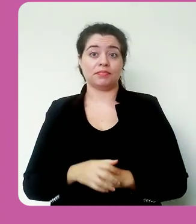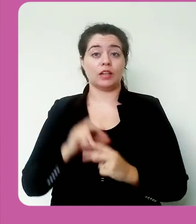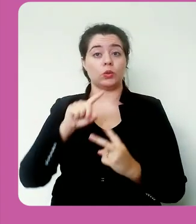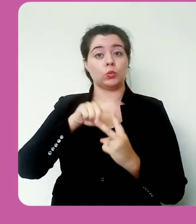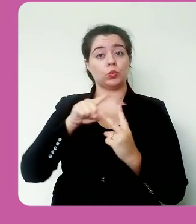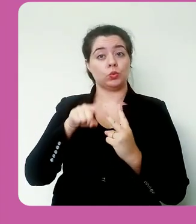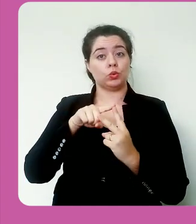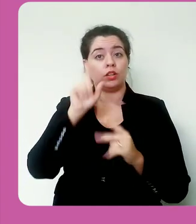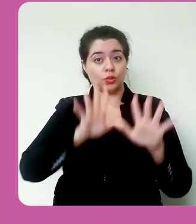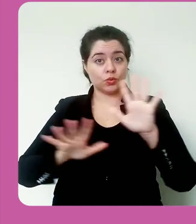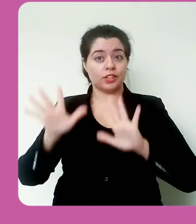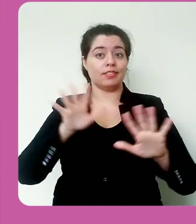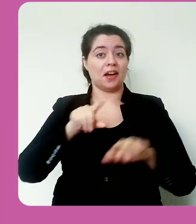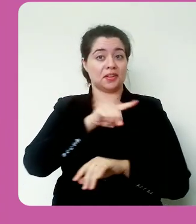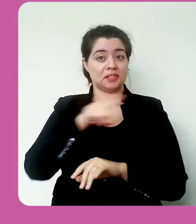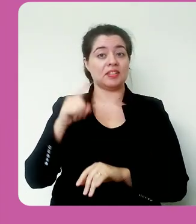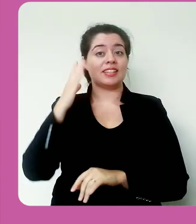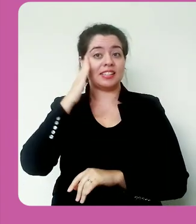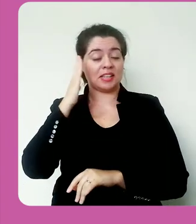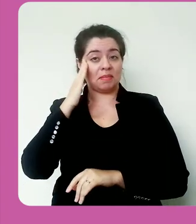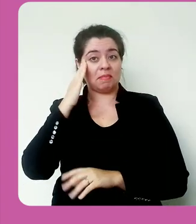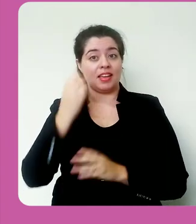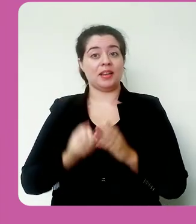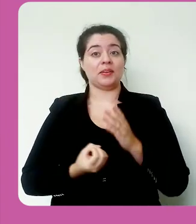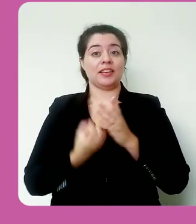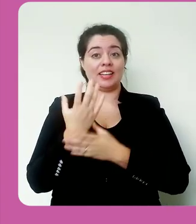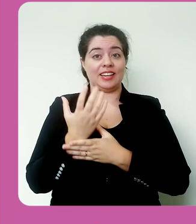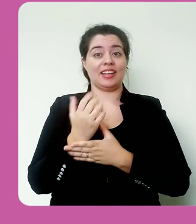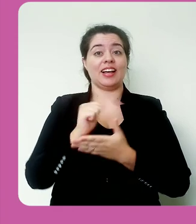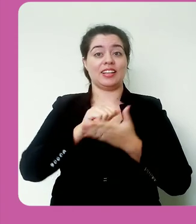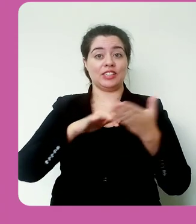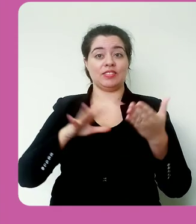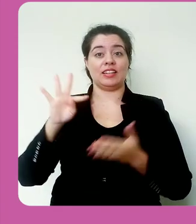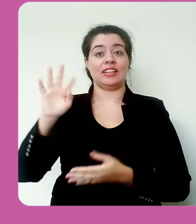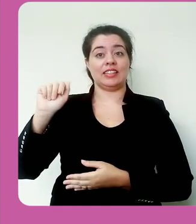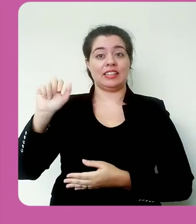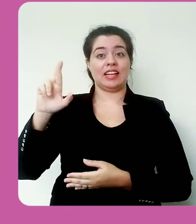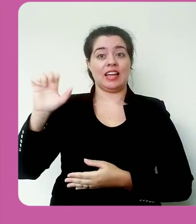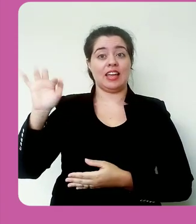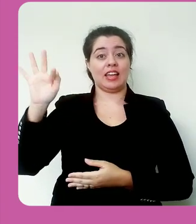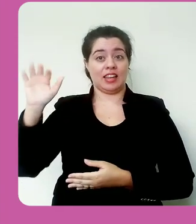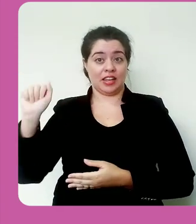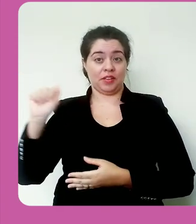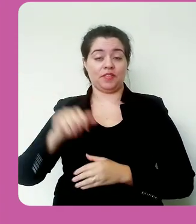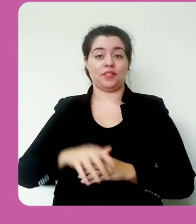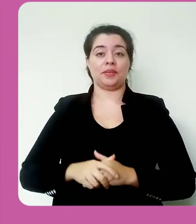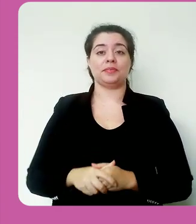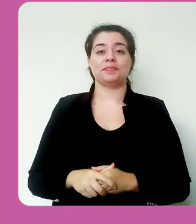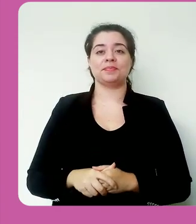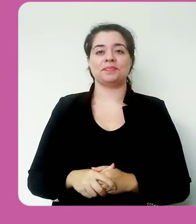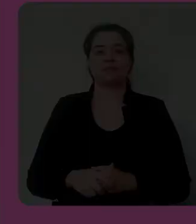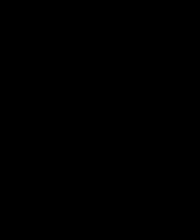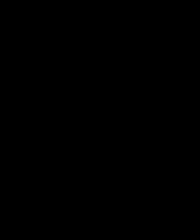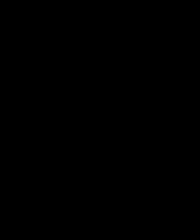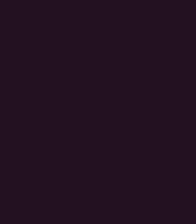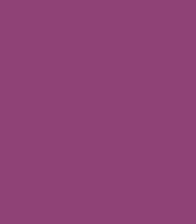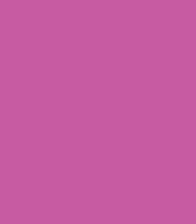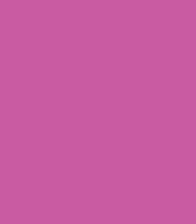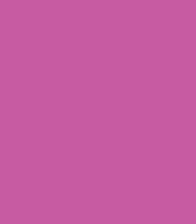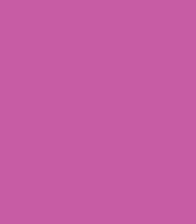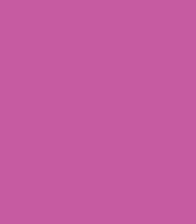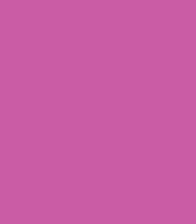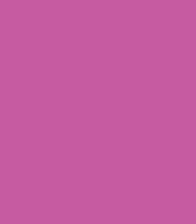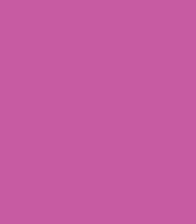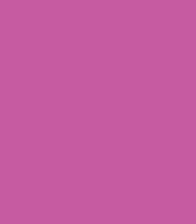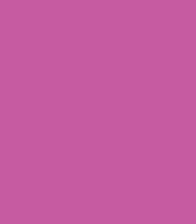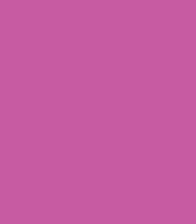Esses são os dois cuidados aí que eu queria que vocês tivessem. clico em criar a tarefa, atividade-tarefa. E aí